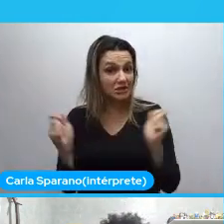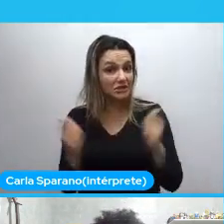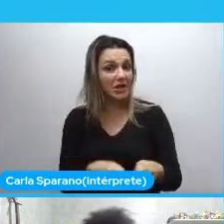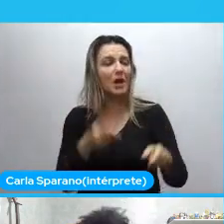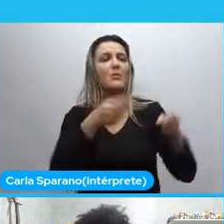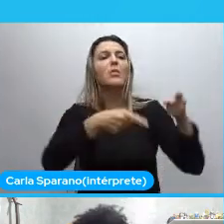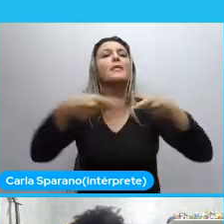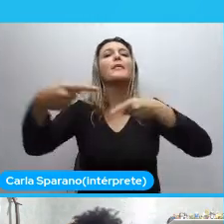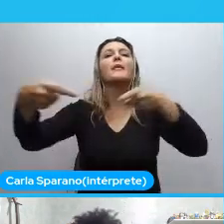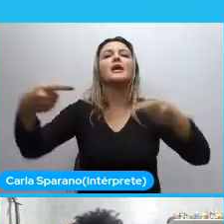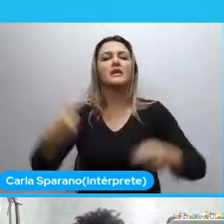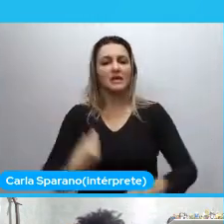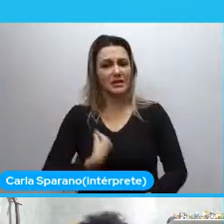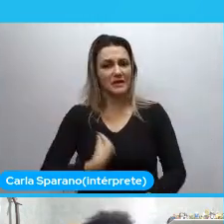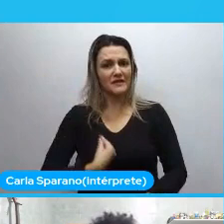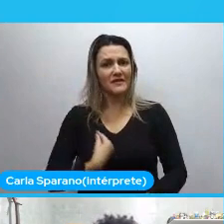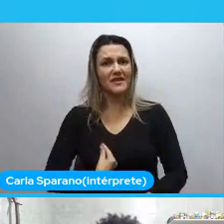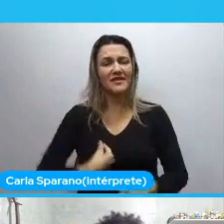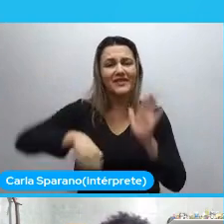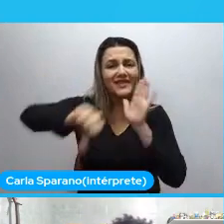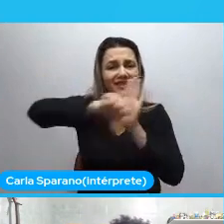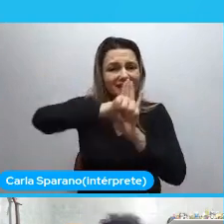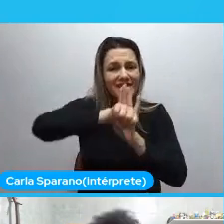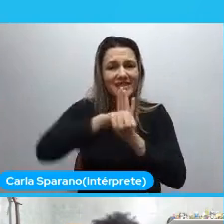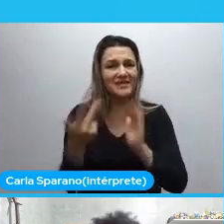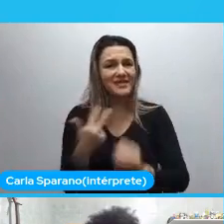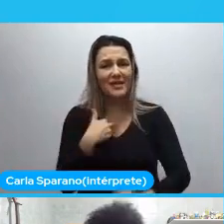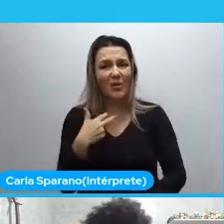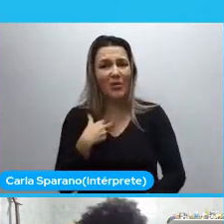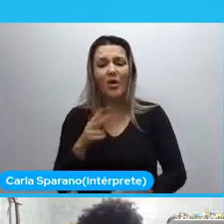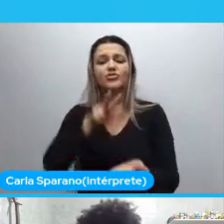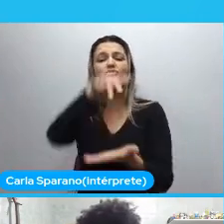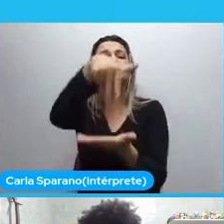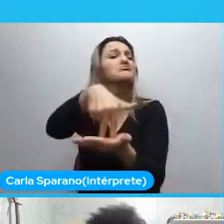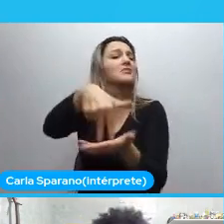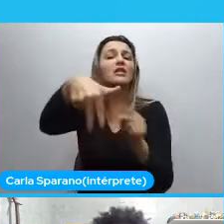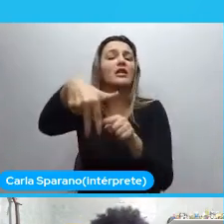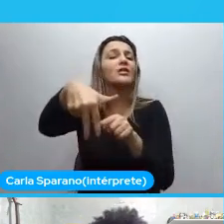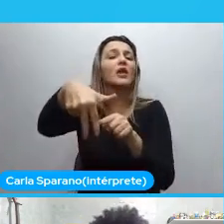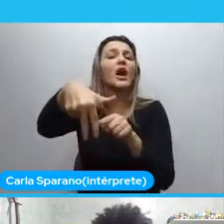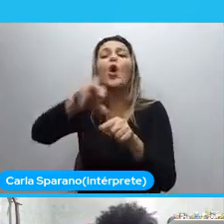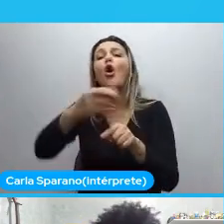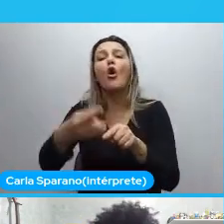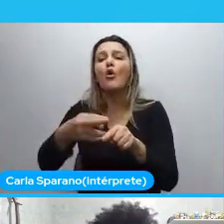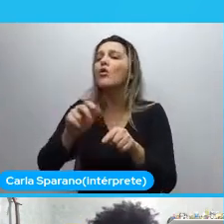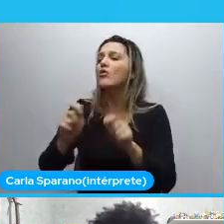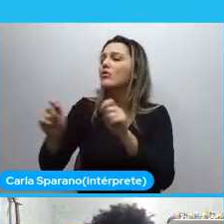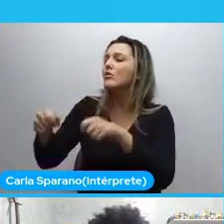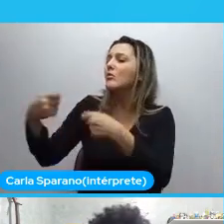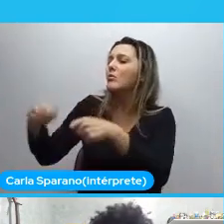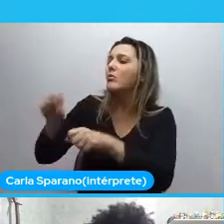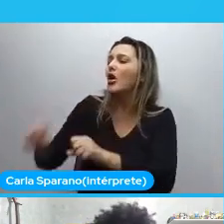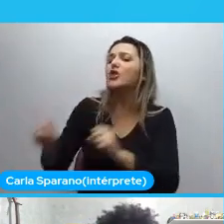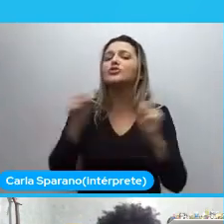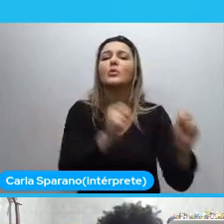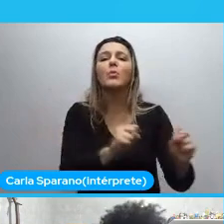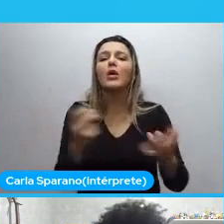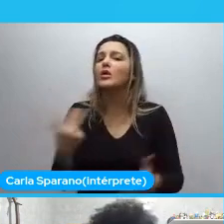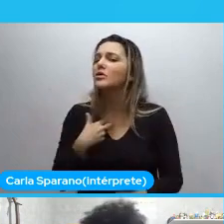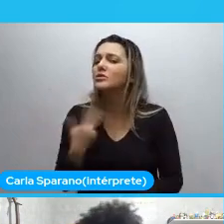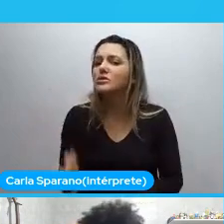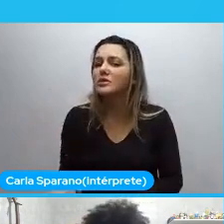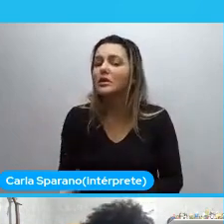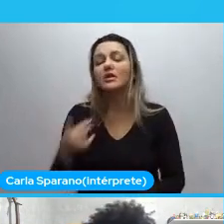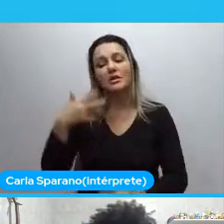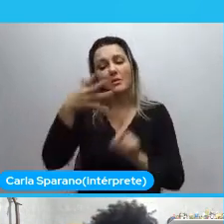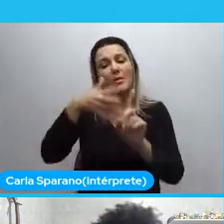pessoa que vive no crime. Ou que não deve estar nesse lugar. E que essa pessoa. Deve estar nesse lugar. Então. Aqui. Eu deixo várias reflexões. Quem já assistiu palestra minha.